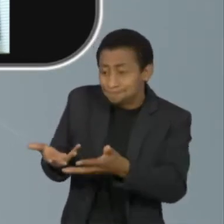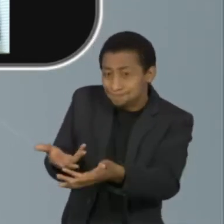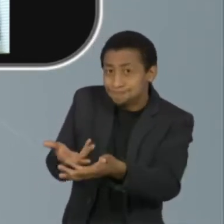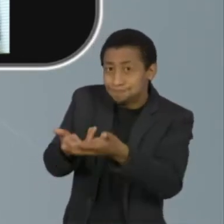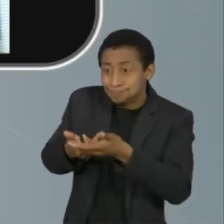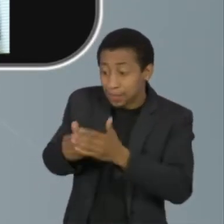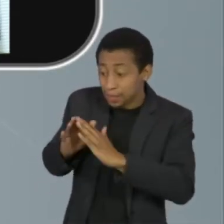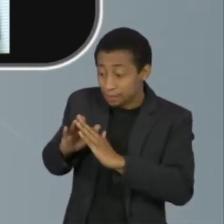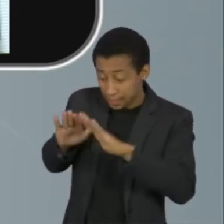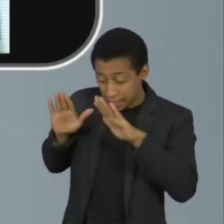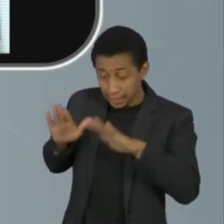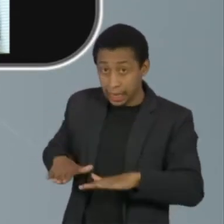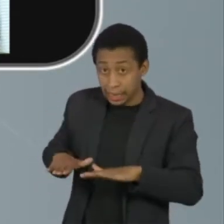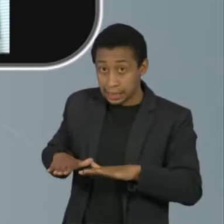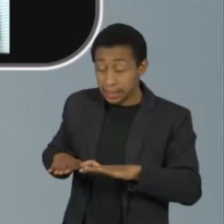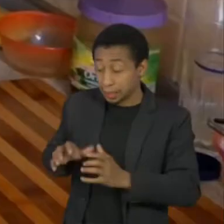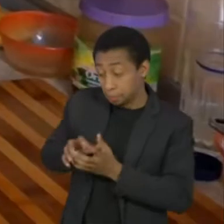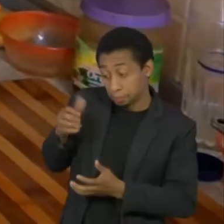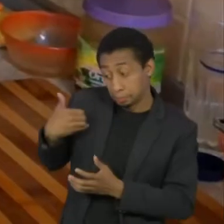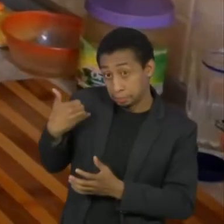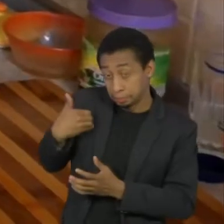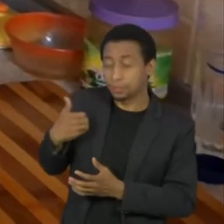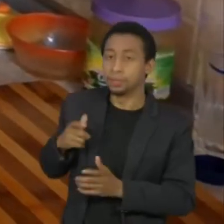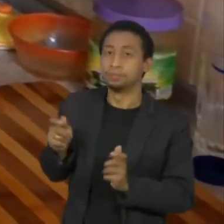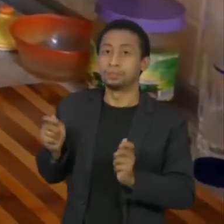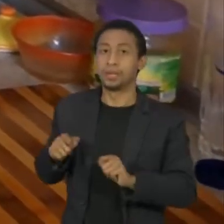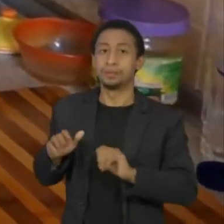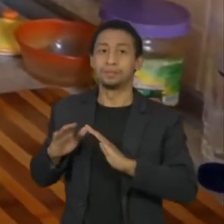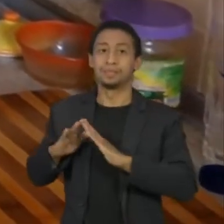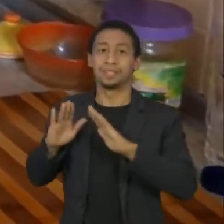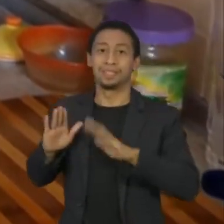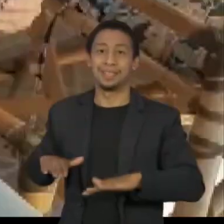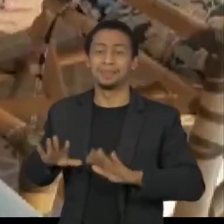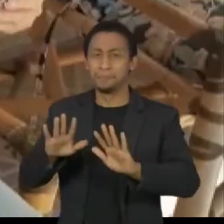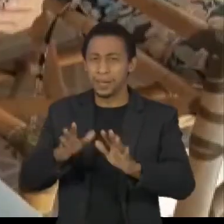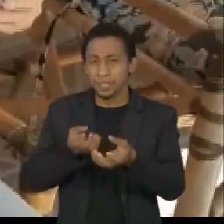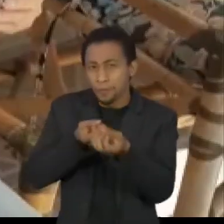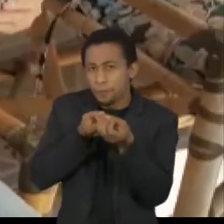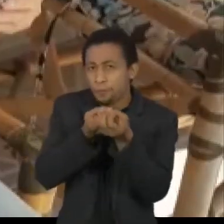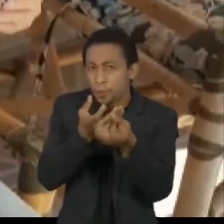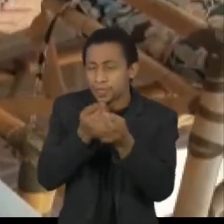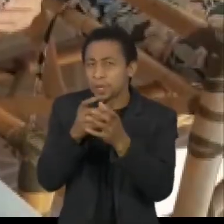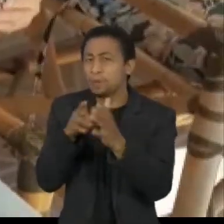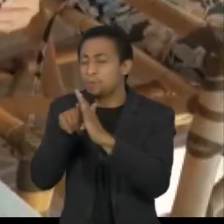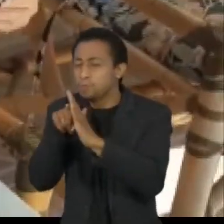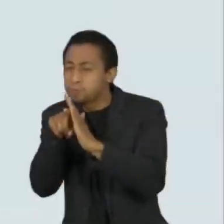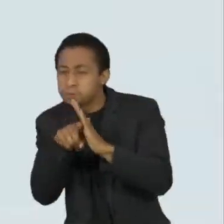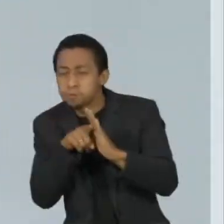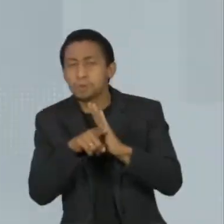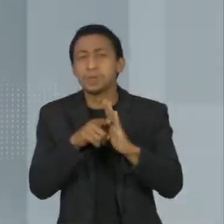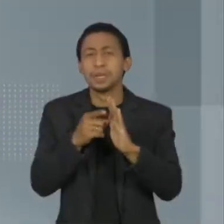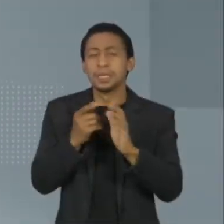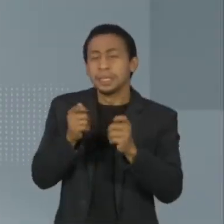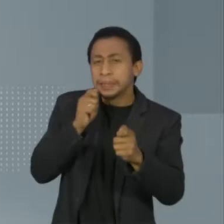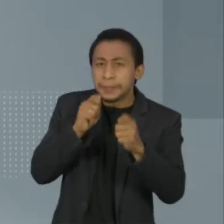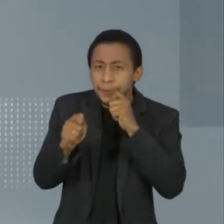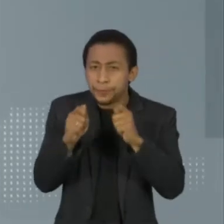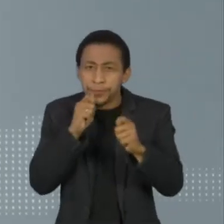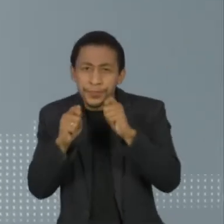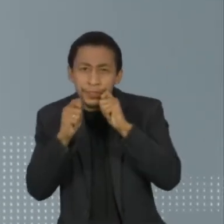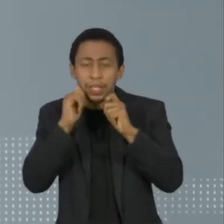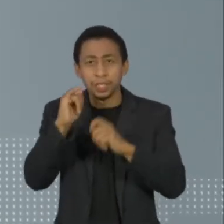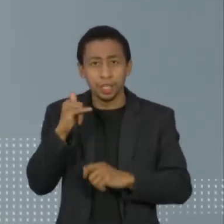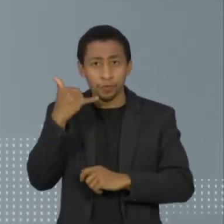permanecer reclusas em seus domicílios. Mas entre os dados coletados a partir de entrevistas por telefone com mais de 500